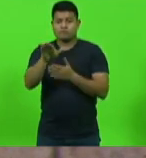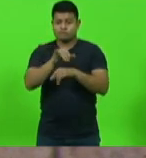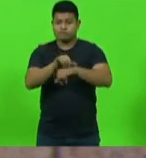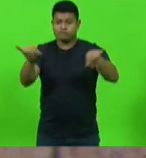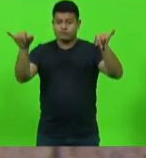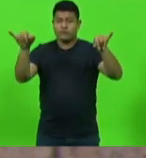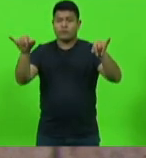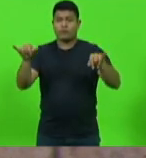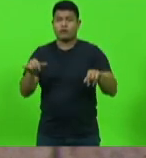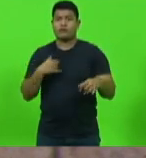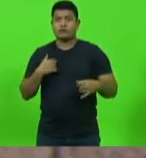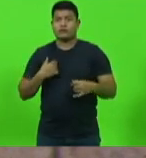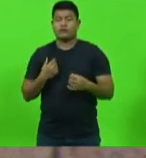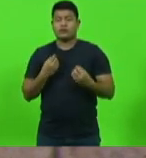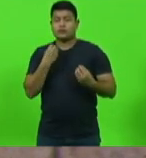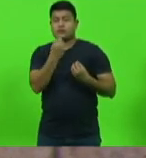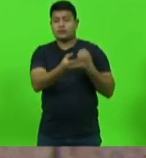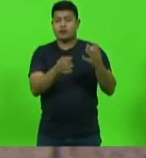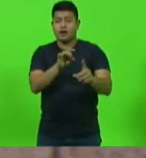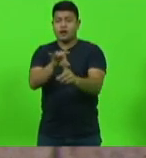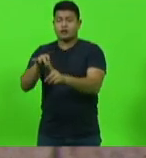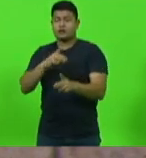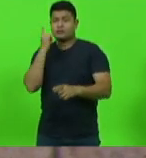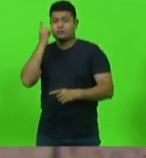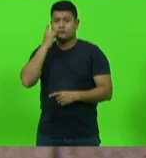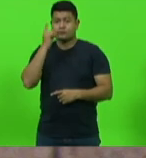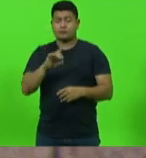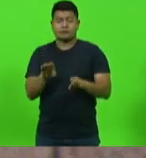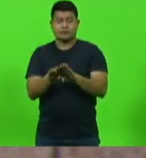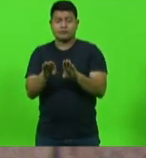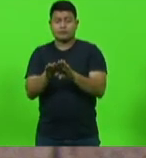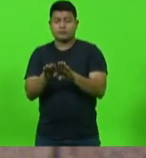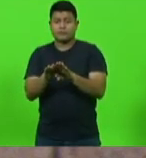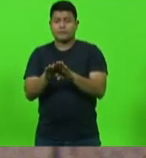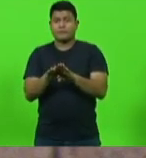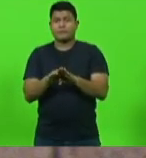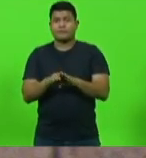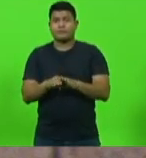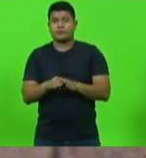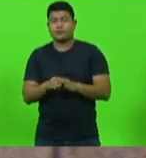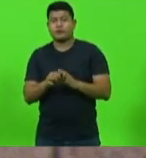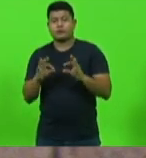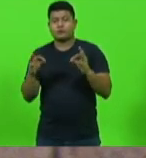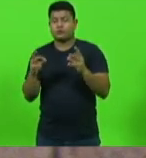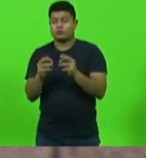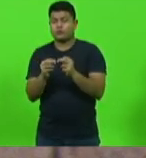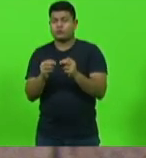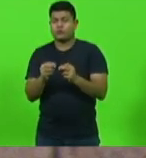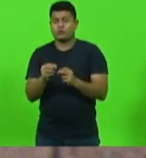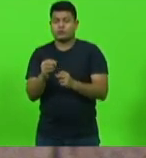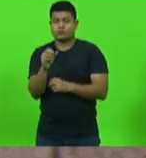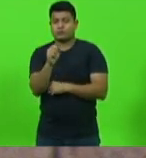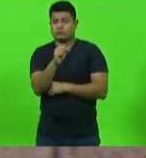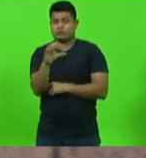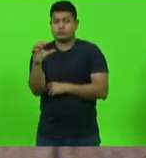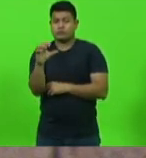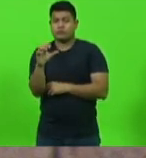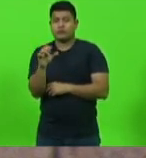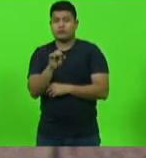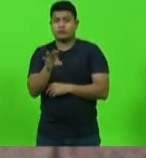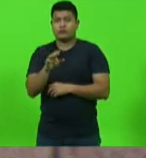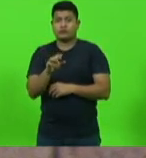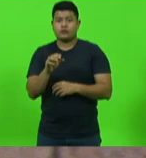deputados e também de todos os catarinenses através da nossa biblioteca virtual. É só entrar no nosso site, www